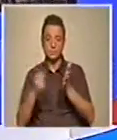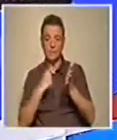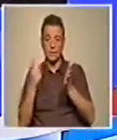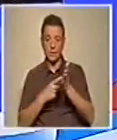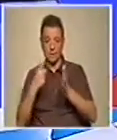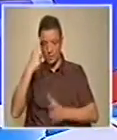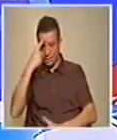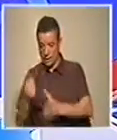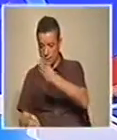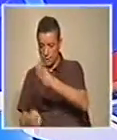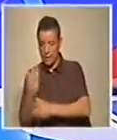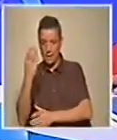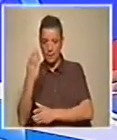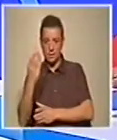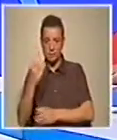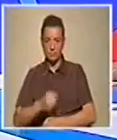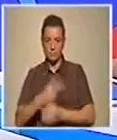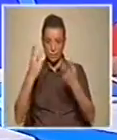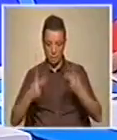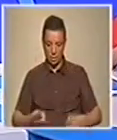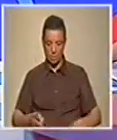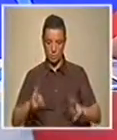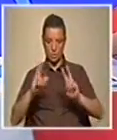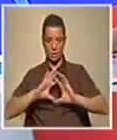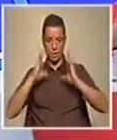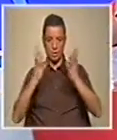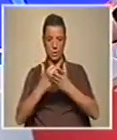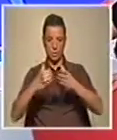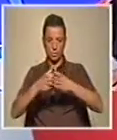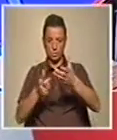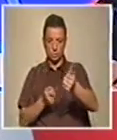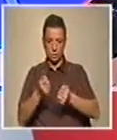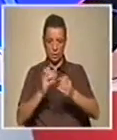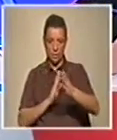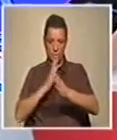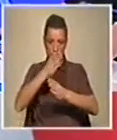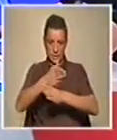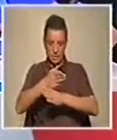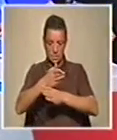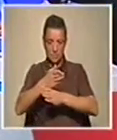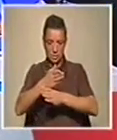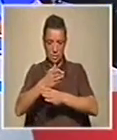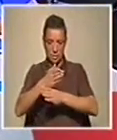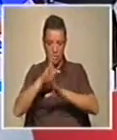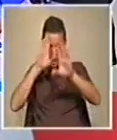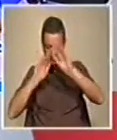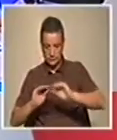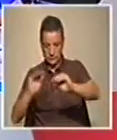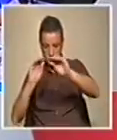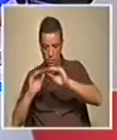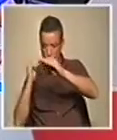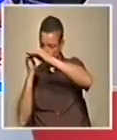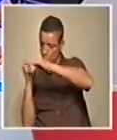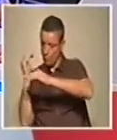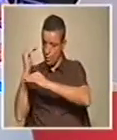criar um plafom de vagas comuns para gerirmos as vagas do acesso ao ensino superior em conjunto, para vermos como é que nós, com isso,